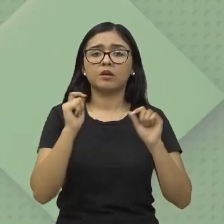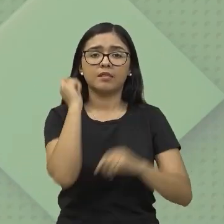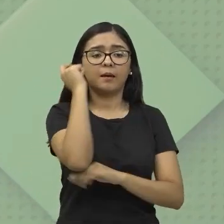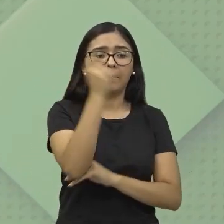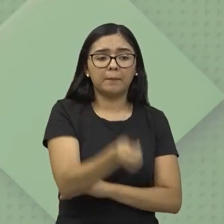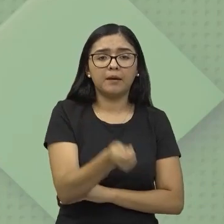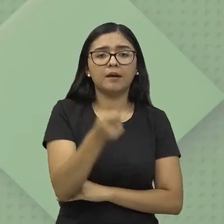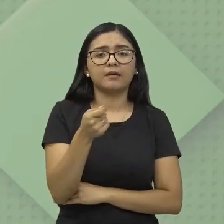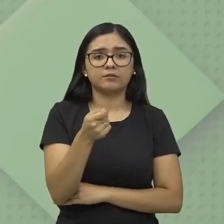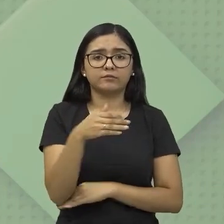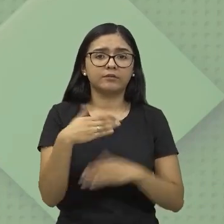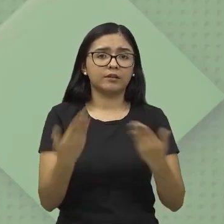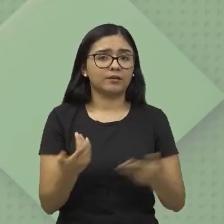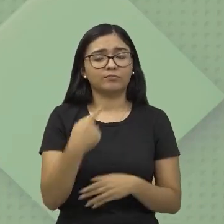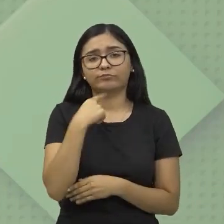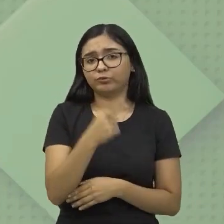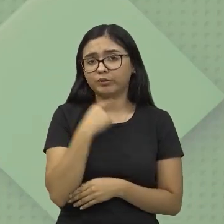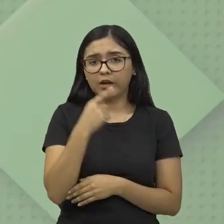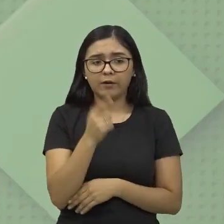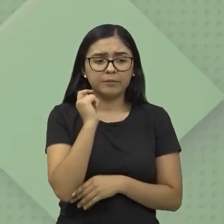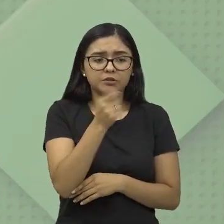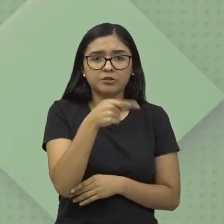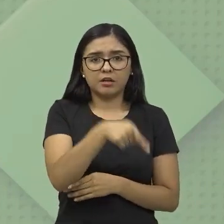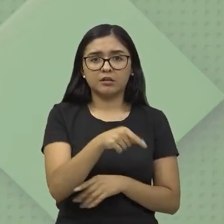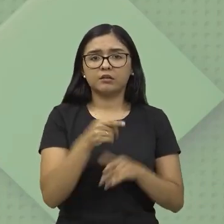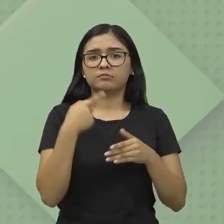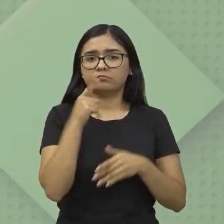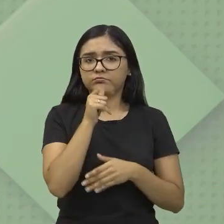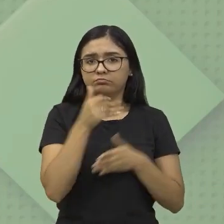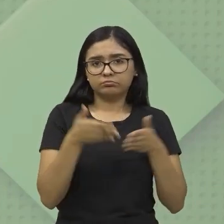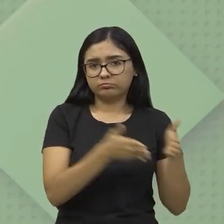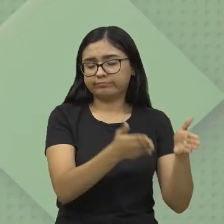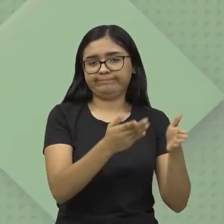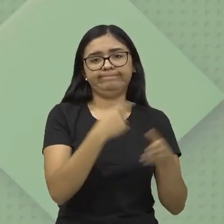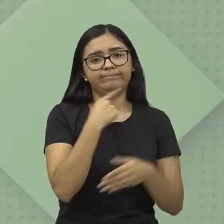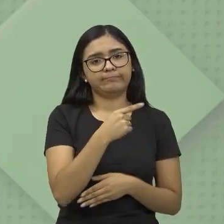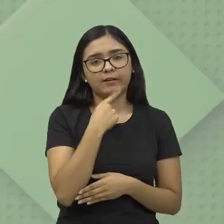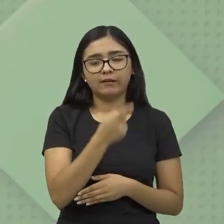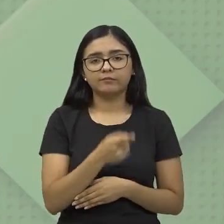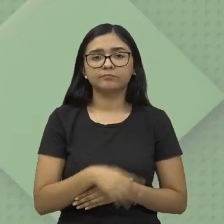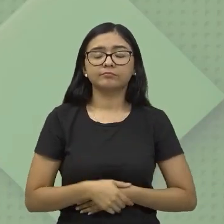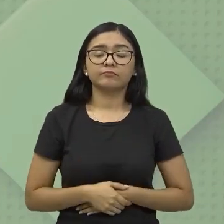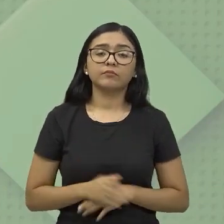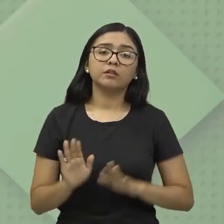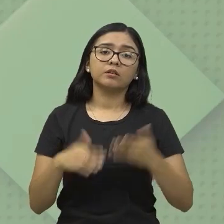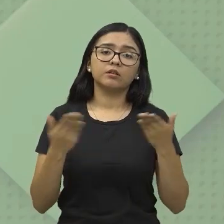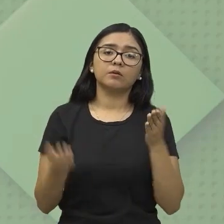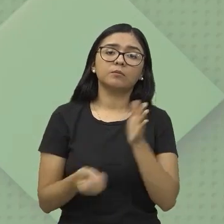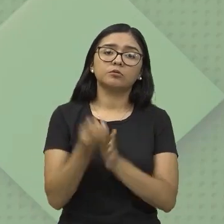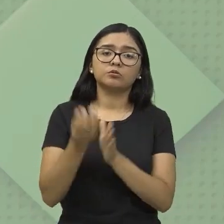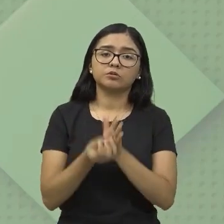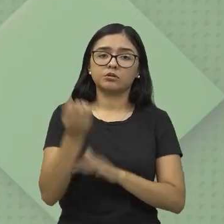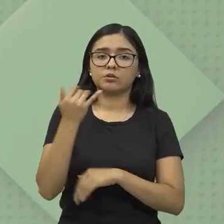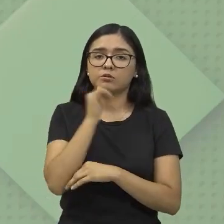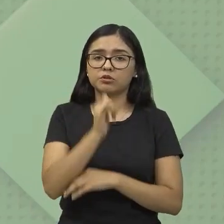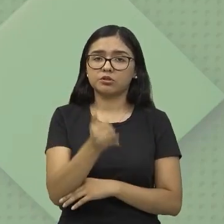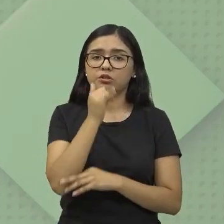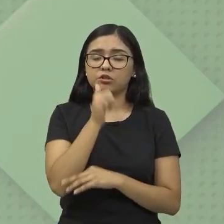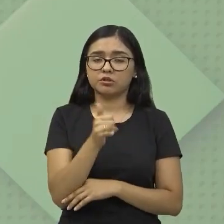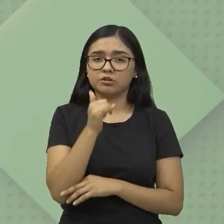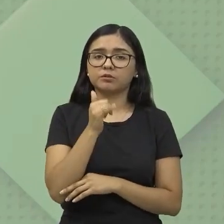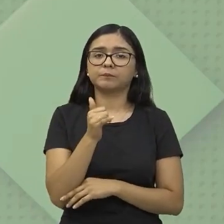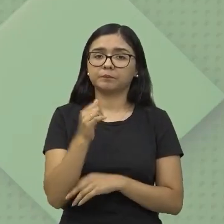naquele rio e já não era mais possível realizar, tirar o seu sustento. Então, a produção de energia por uma